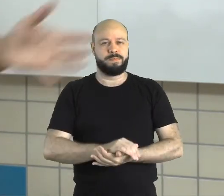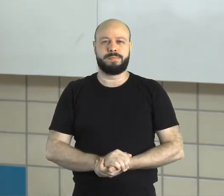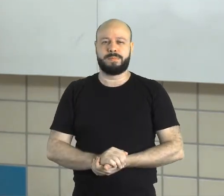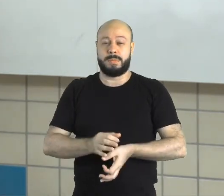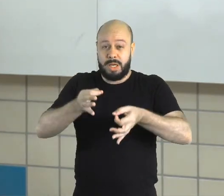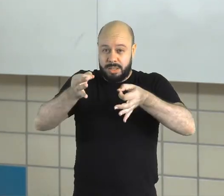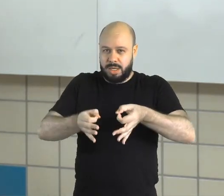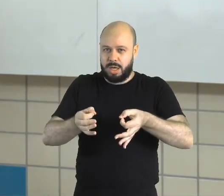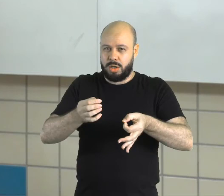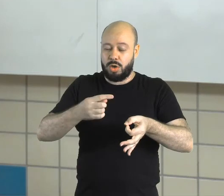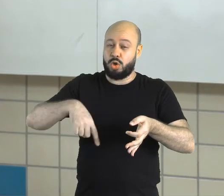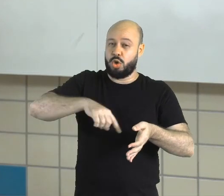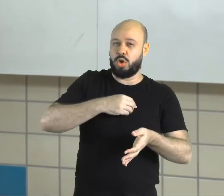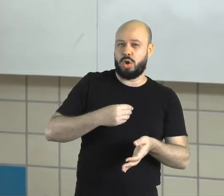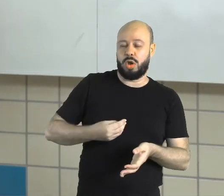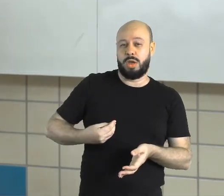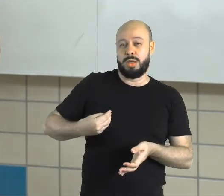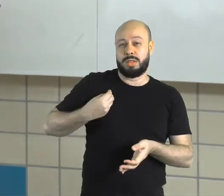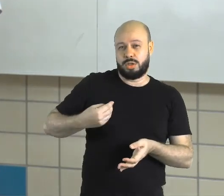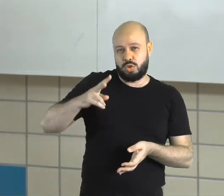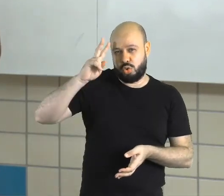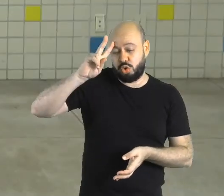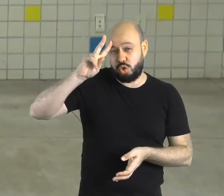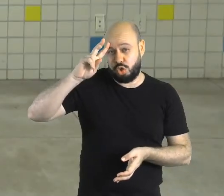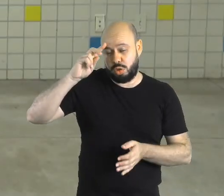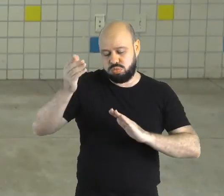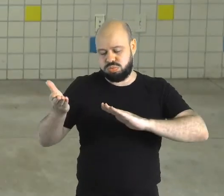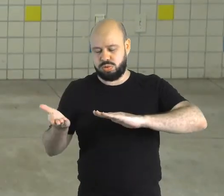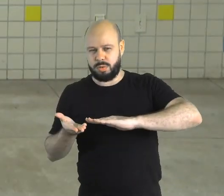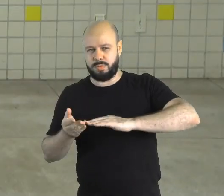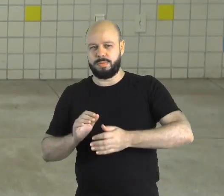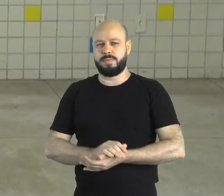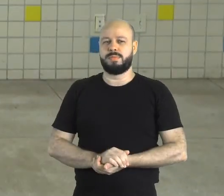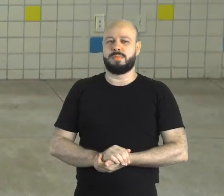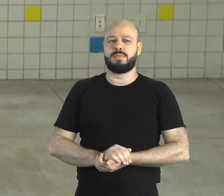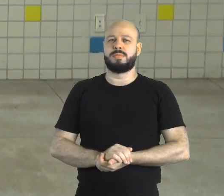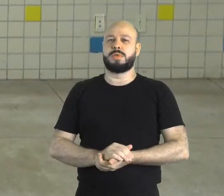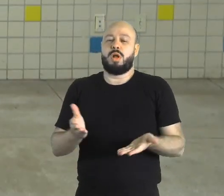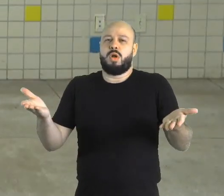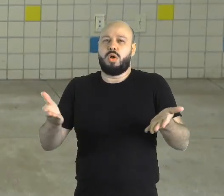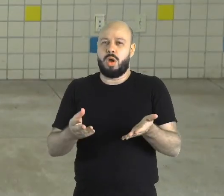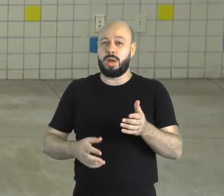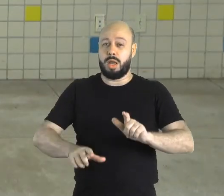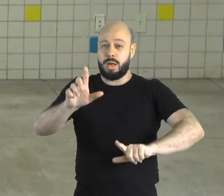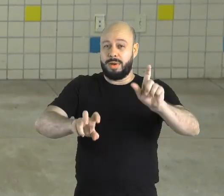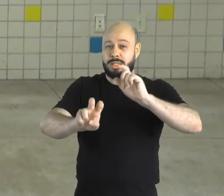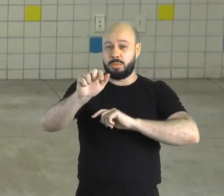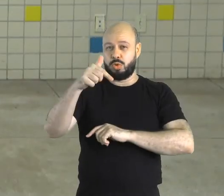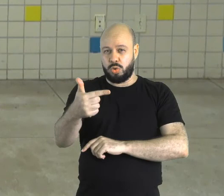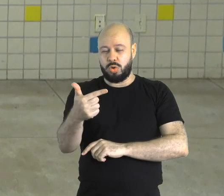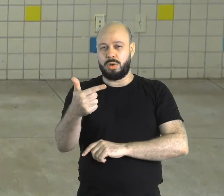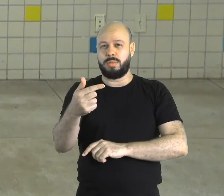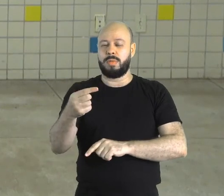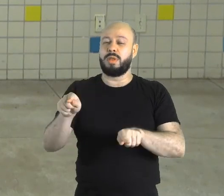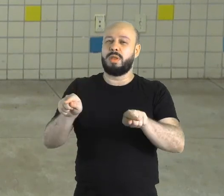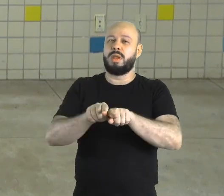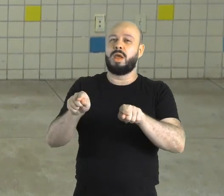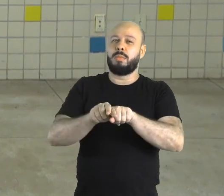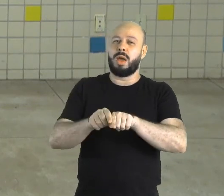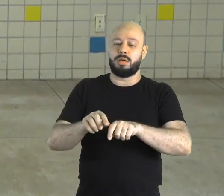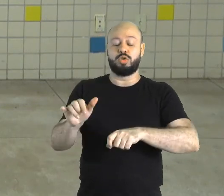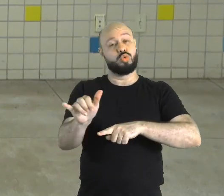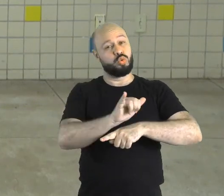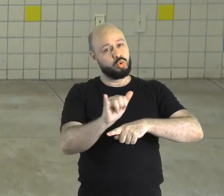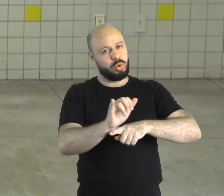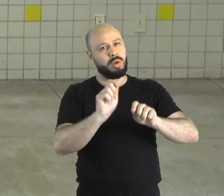Para a nossa história contemporânea também. Bom, não esqueçam de se entonar no canal 5.2 e também de acessar o nosso canal no YouTube,